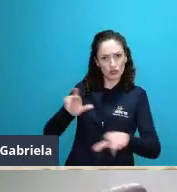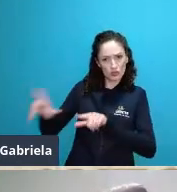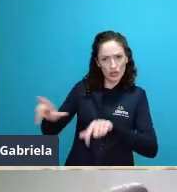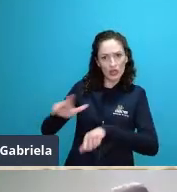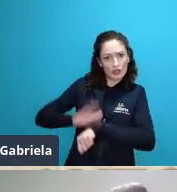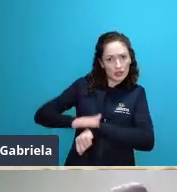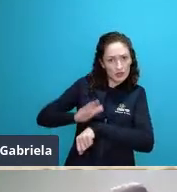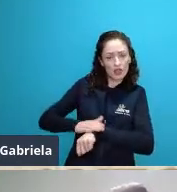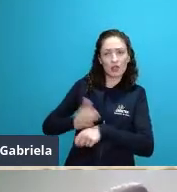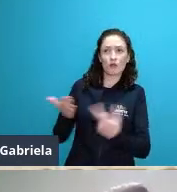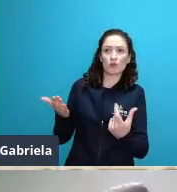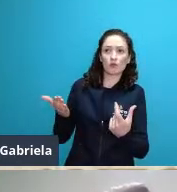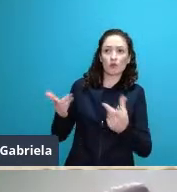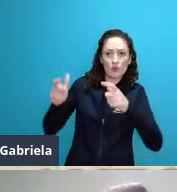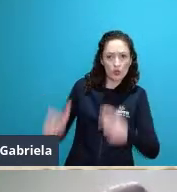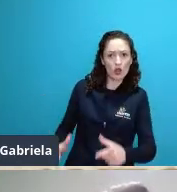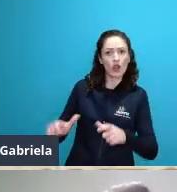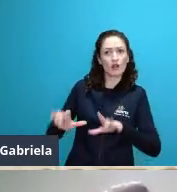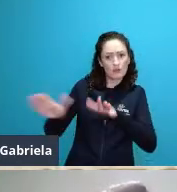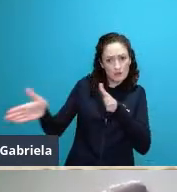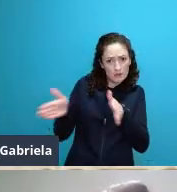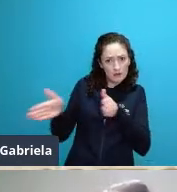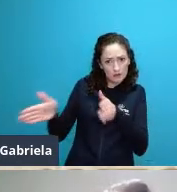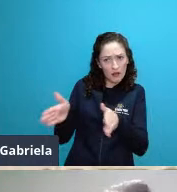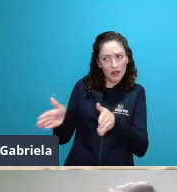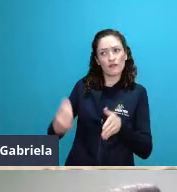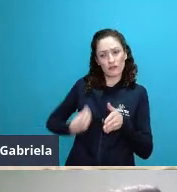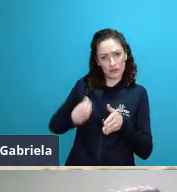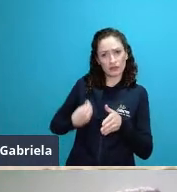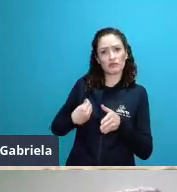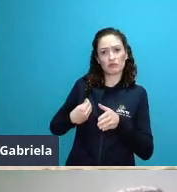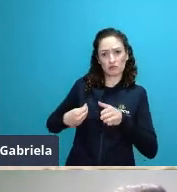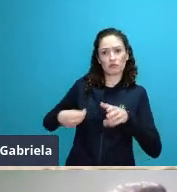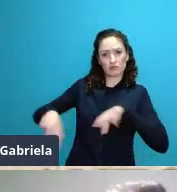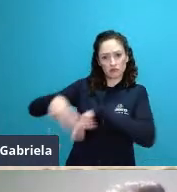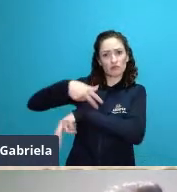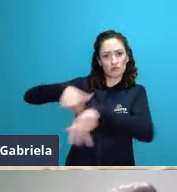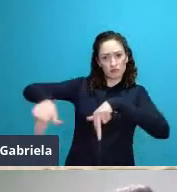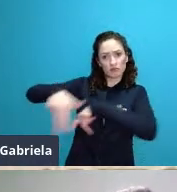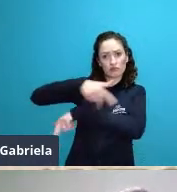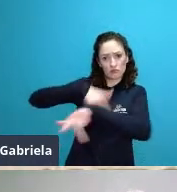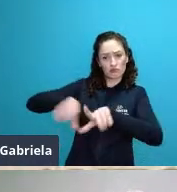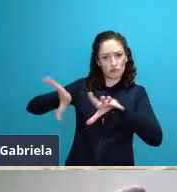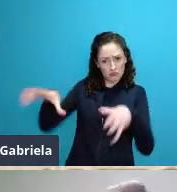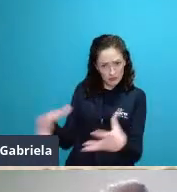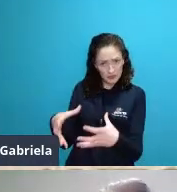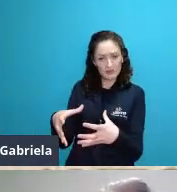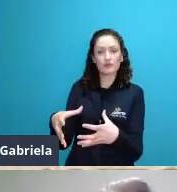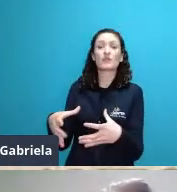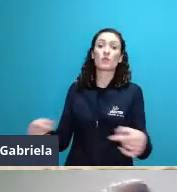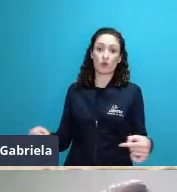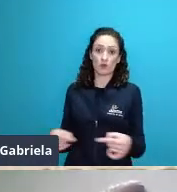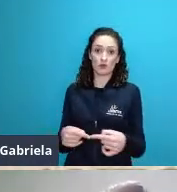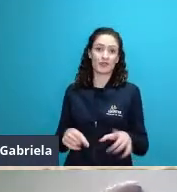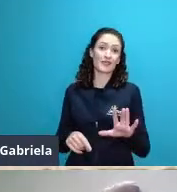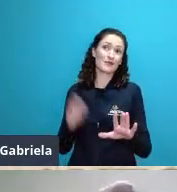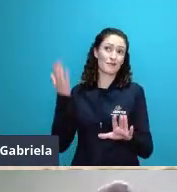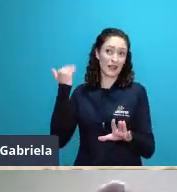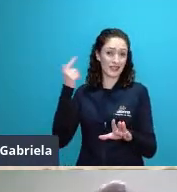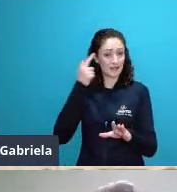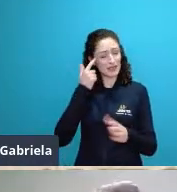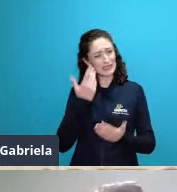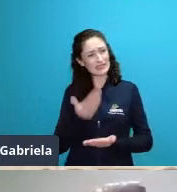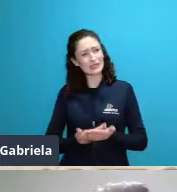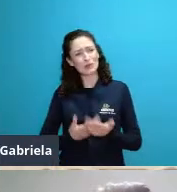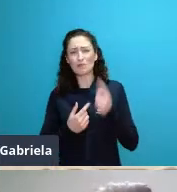isso tudo foi uma um avanço muito importante porque na época ninguém sabia como estudar ecologia né as